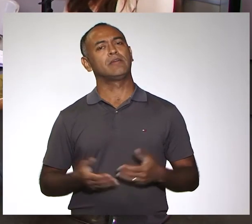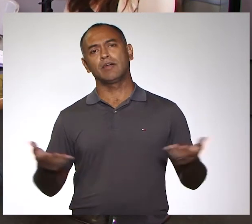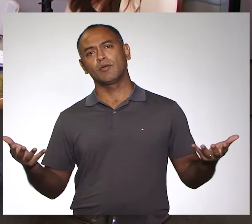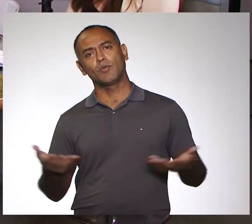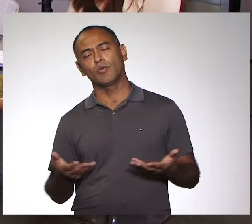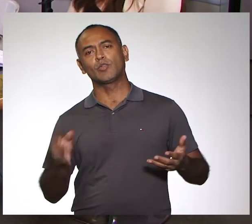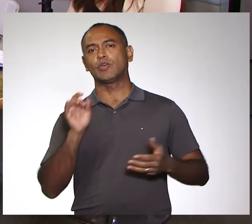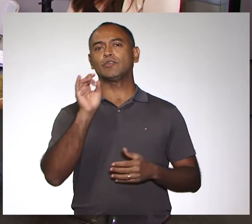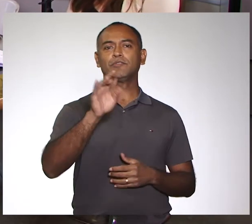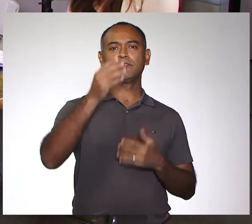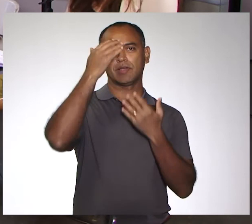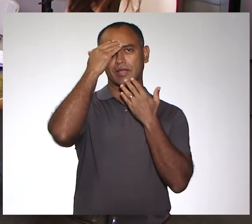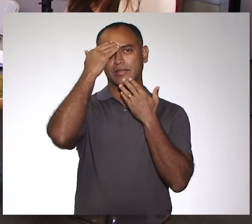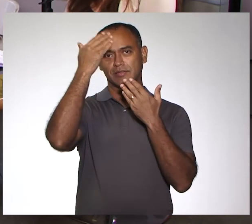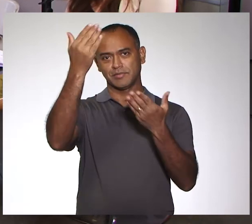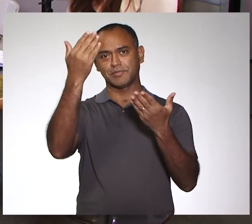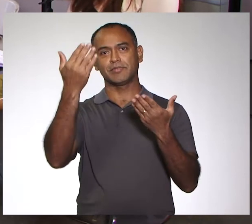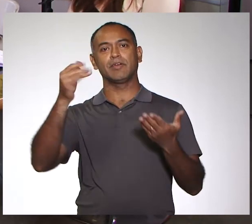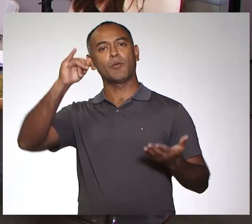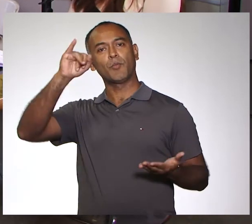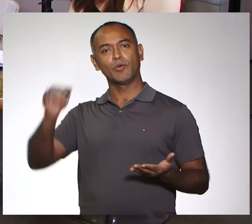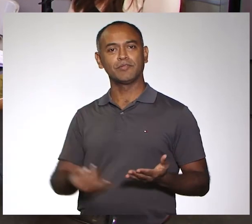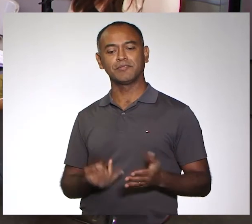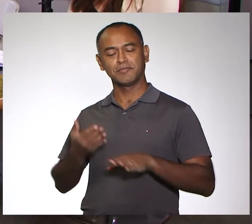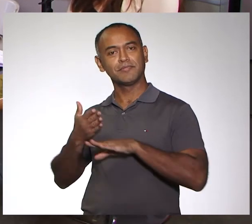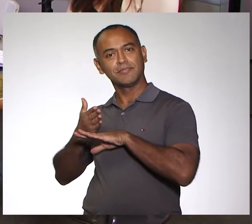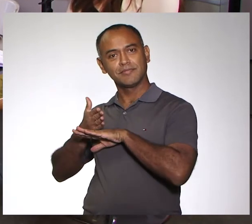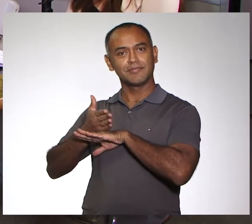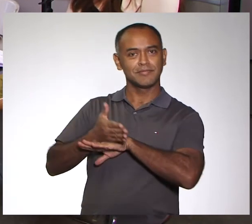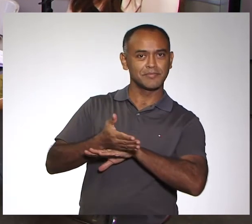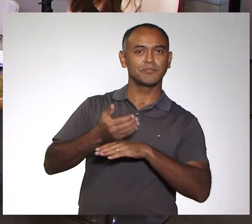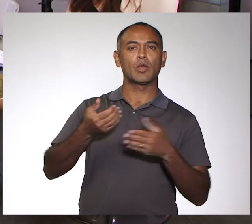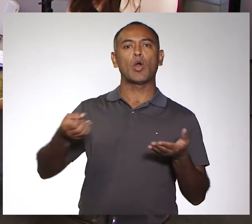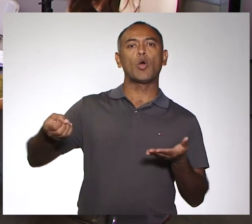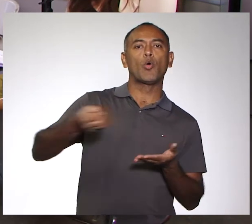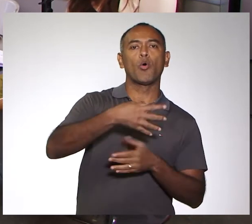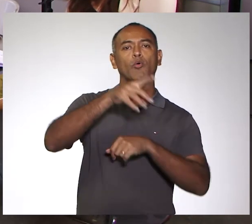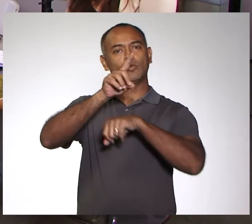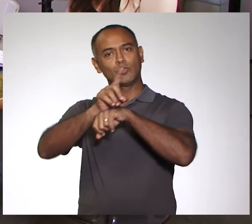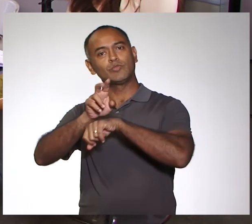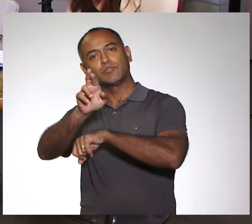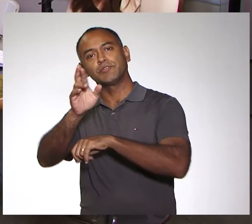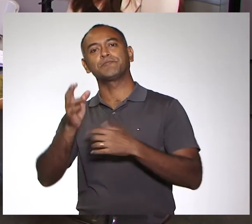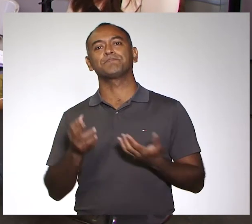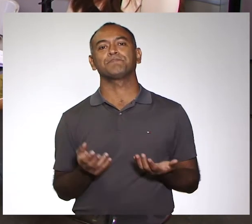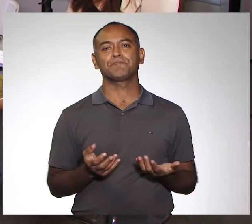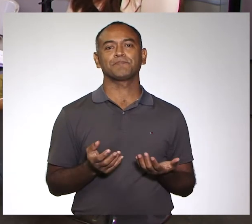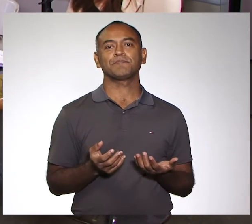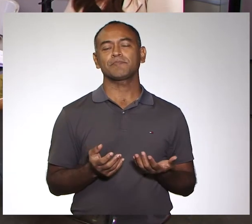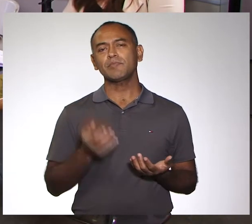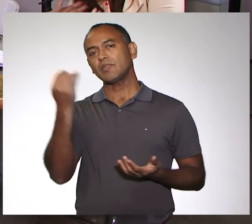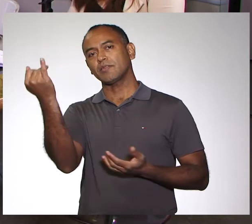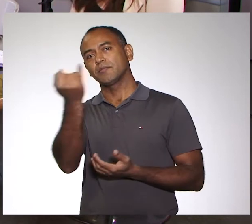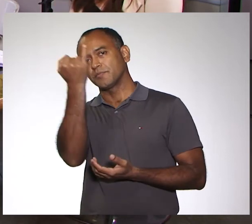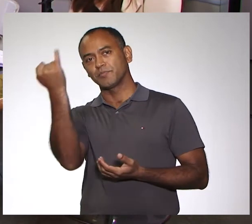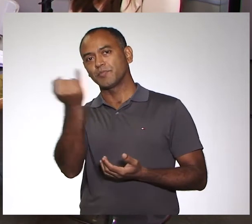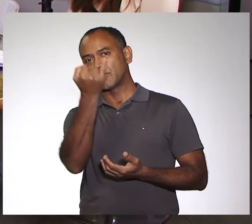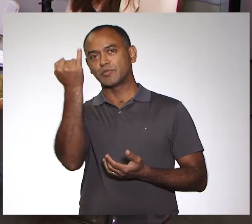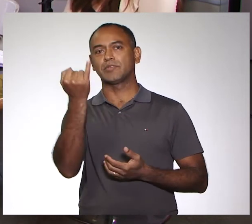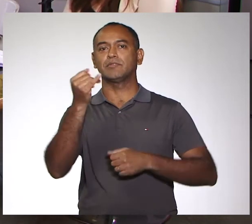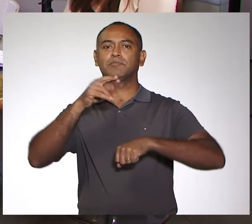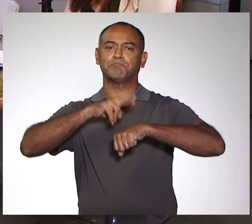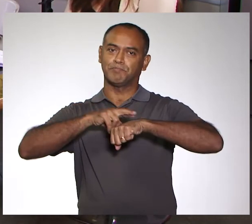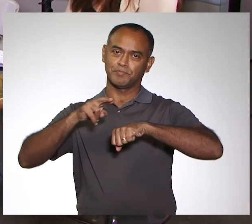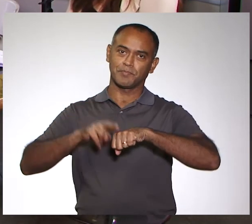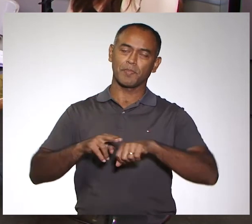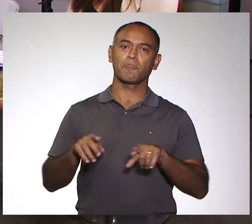aqui a agradecer a oportunidade de estar falando aqui dos novos doutores, uma importância